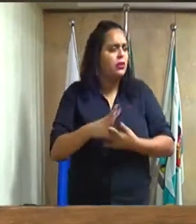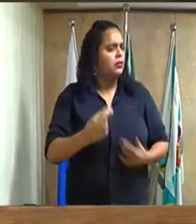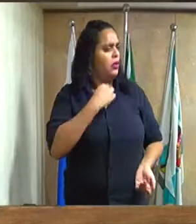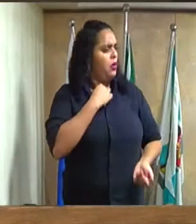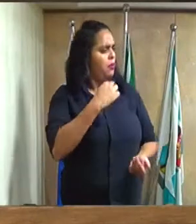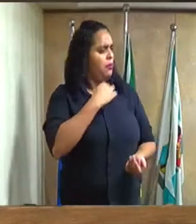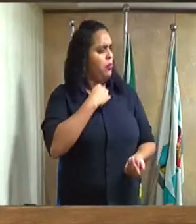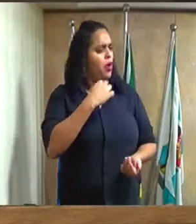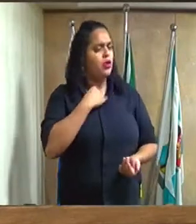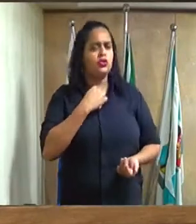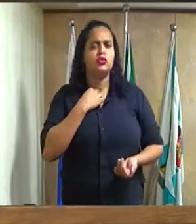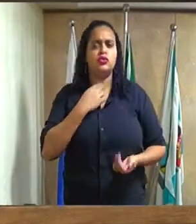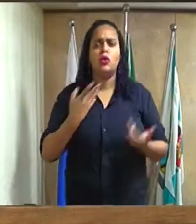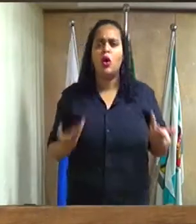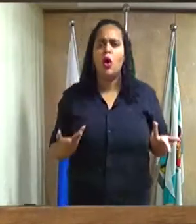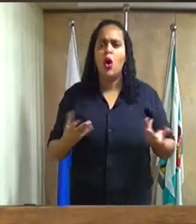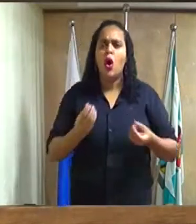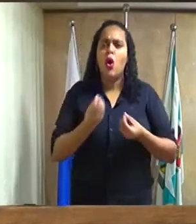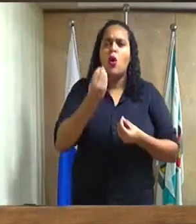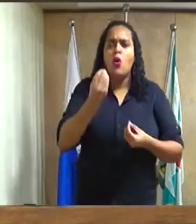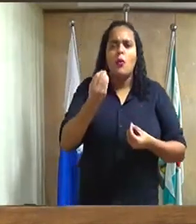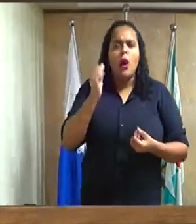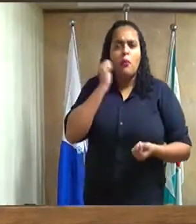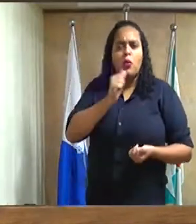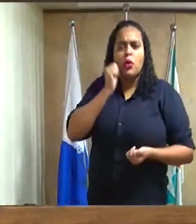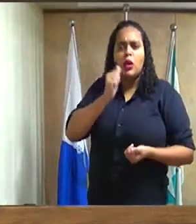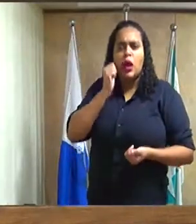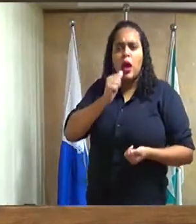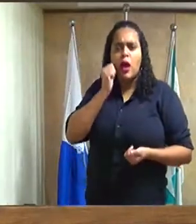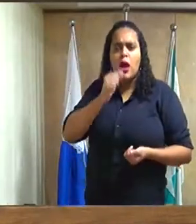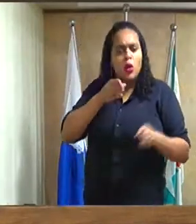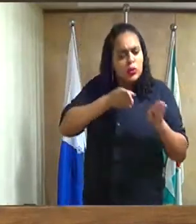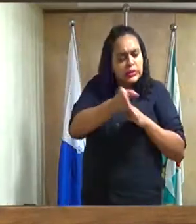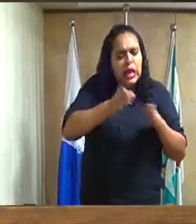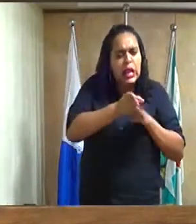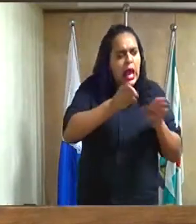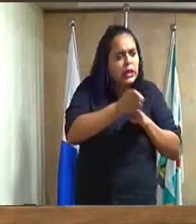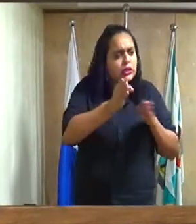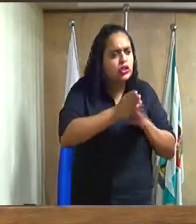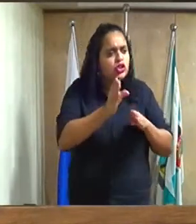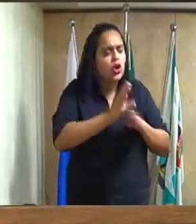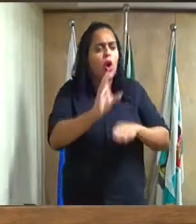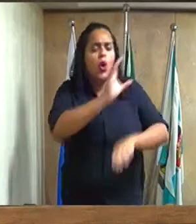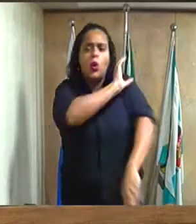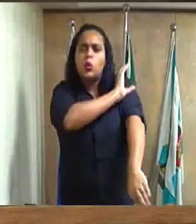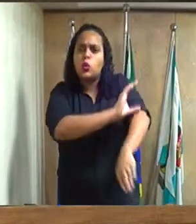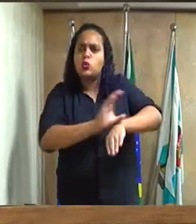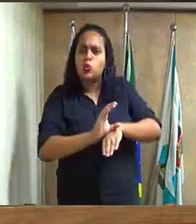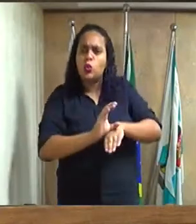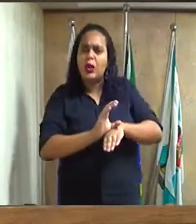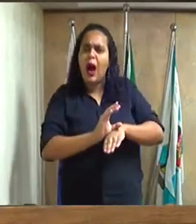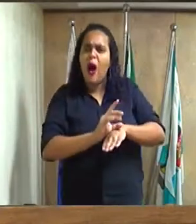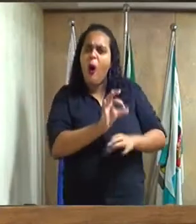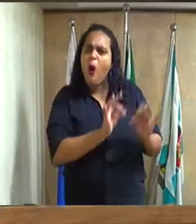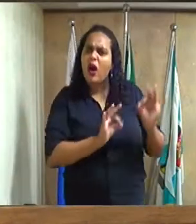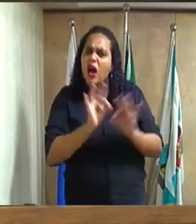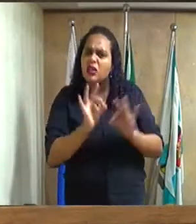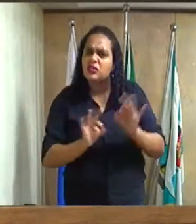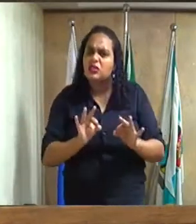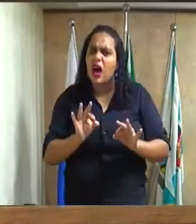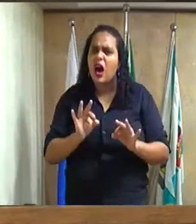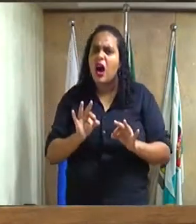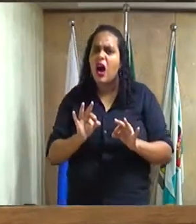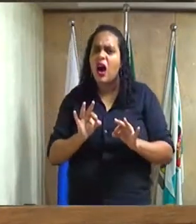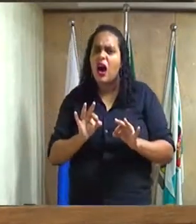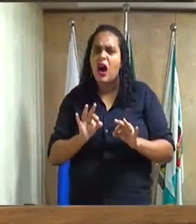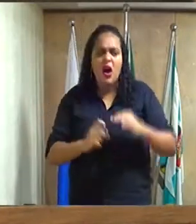conselheira municipal de cultura organizar sua própria feira e